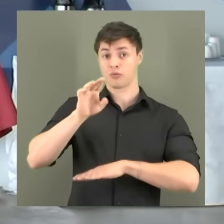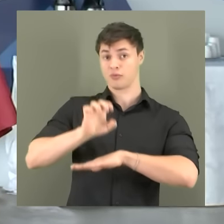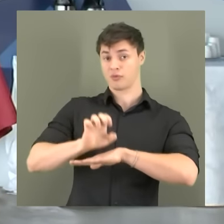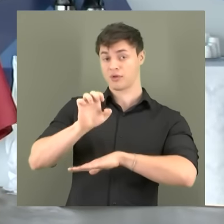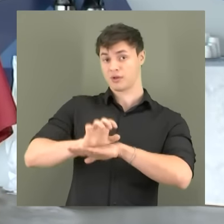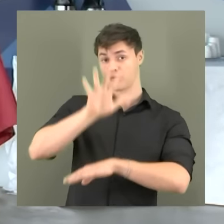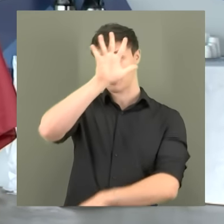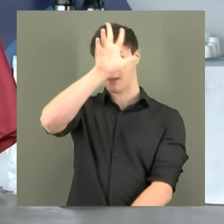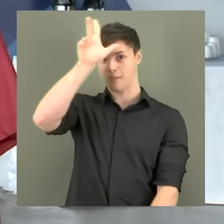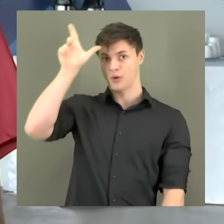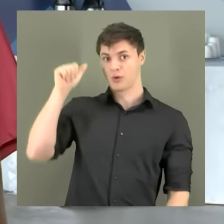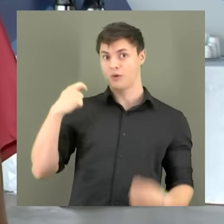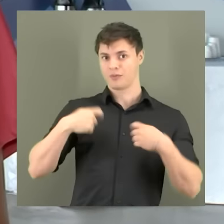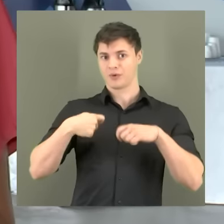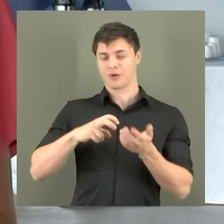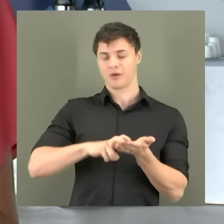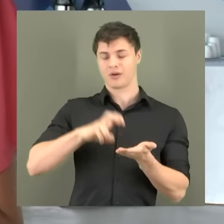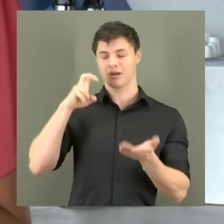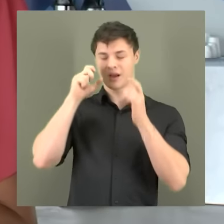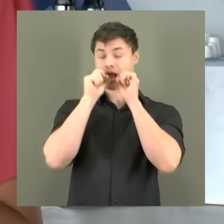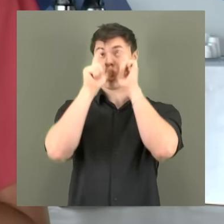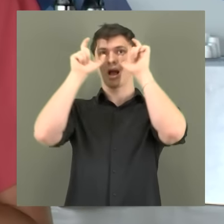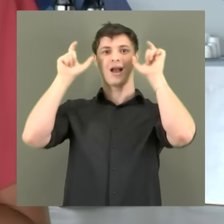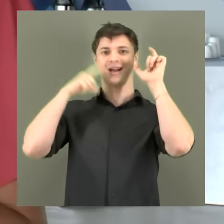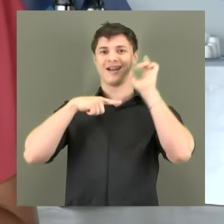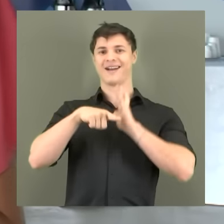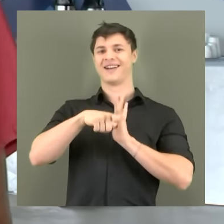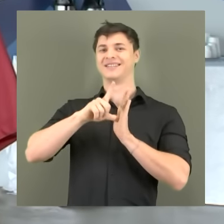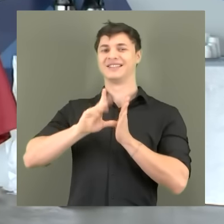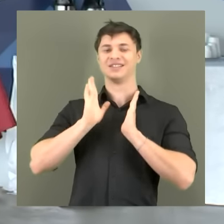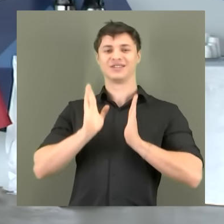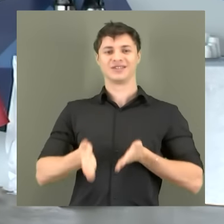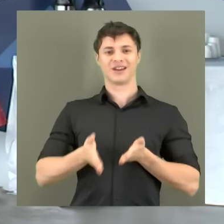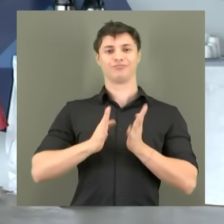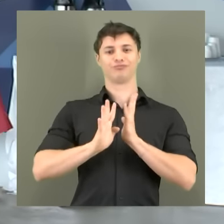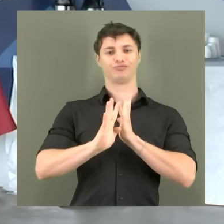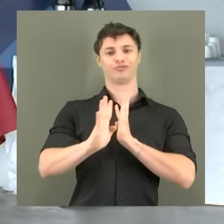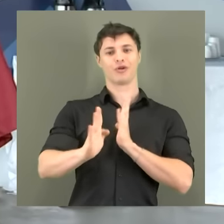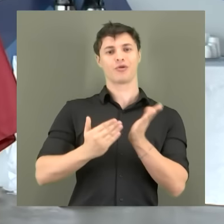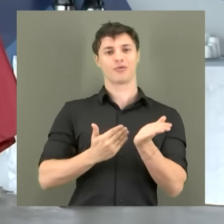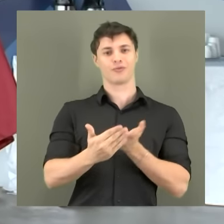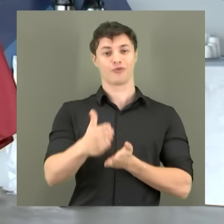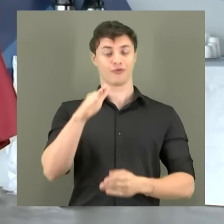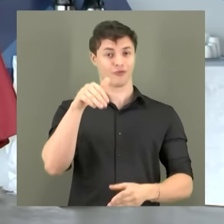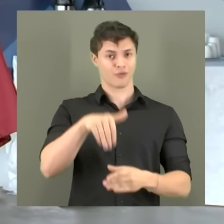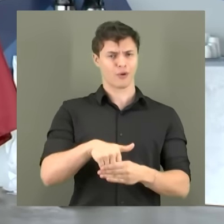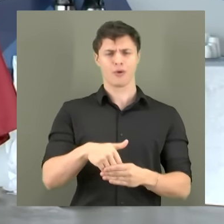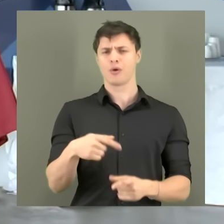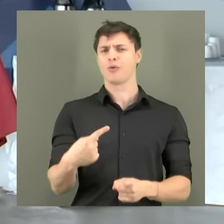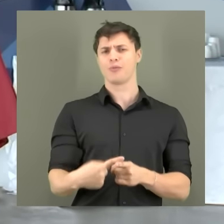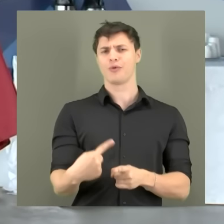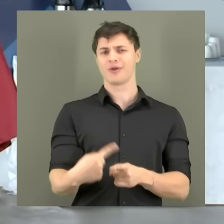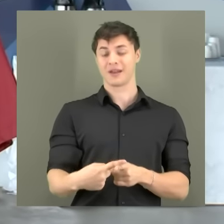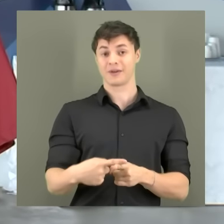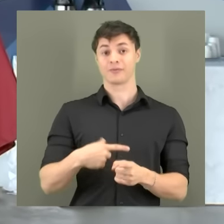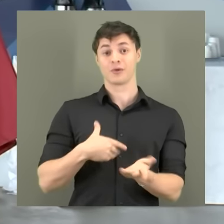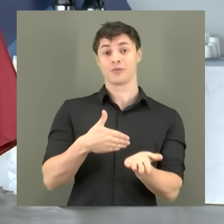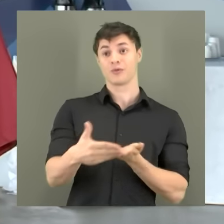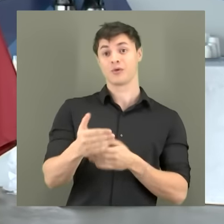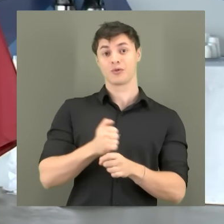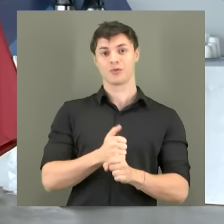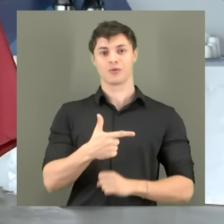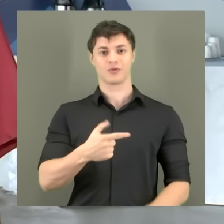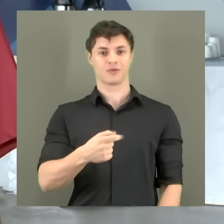acordaram bem mais cedo e já estão nesse processo de votação. Isso porque, desde 2021,